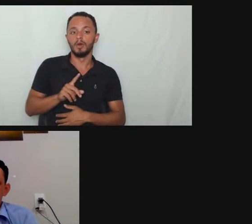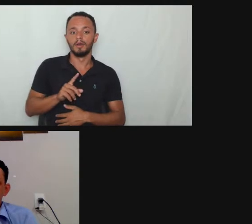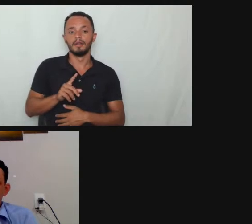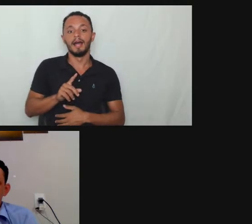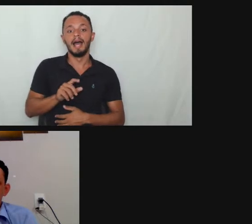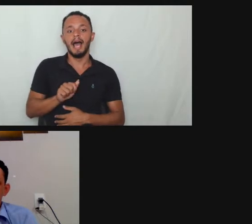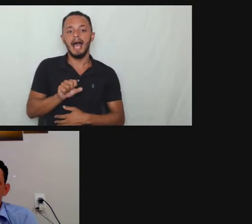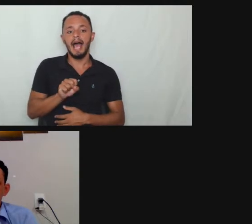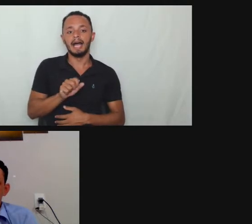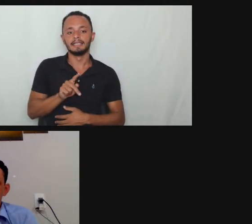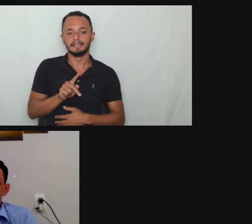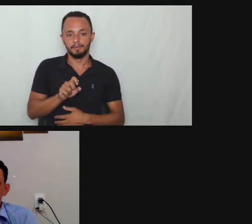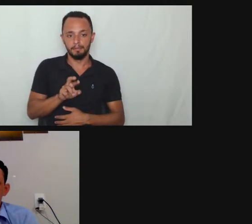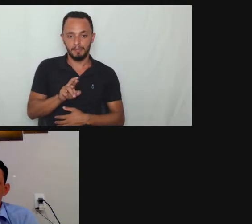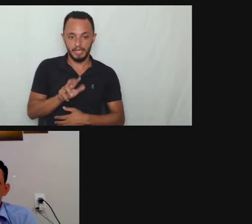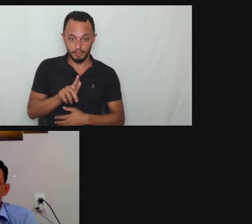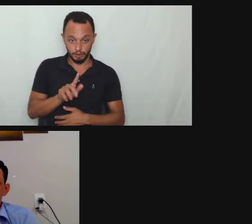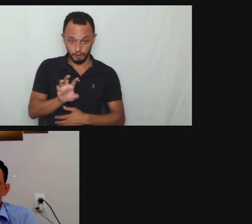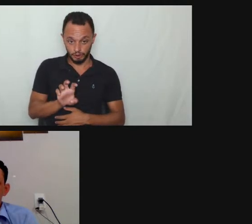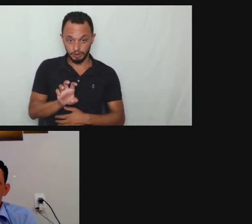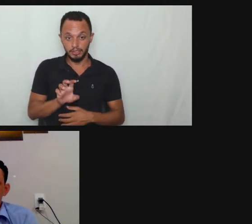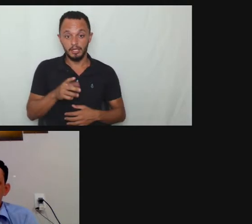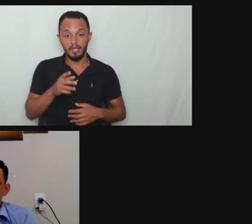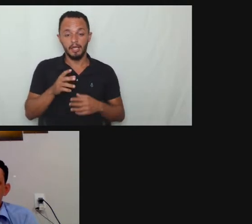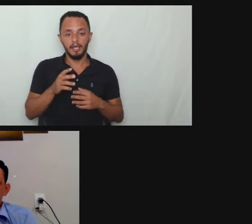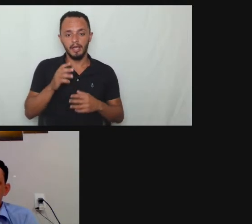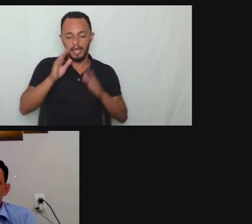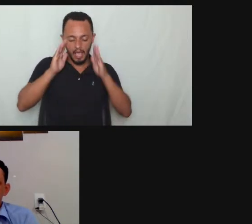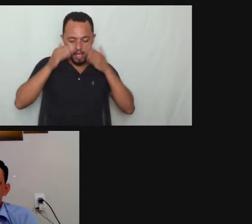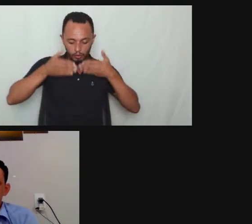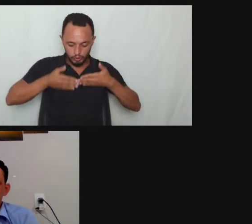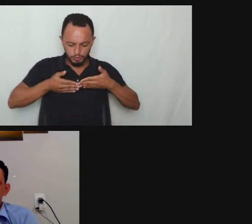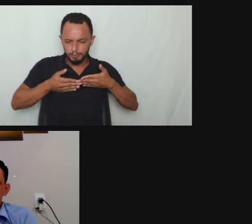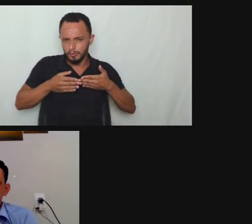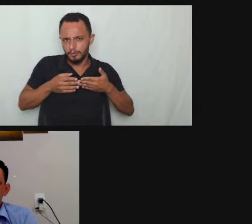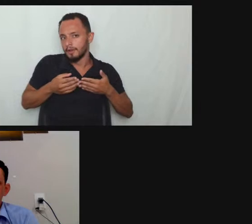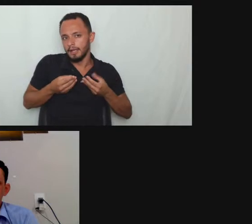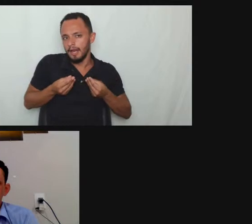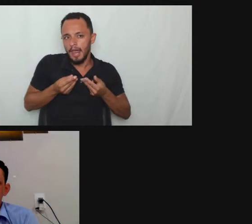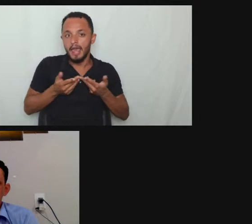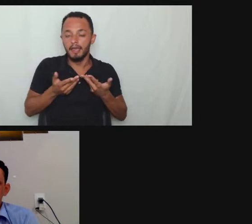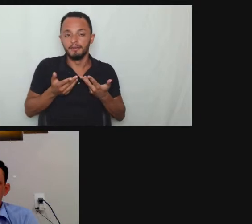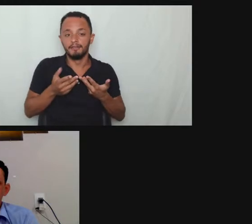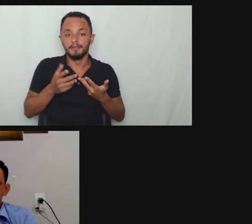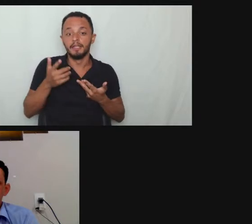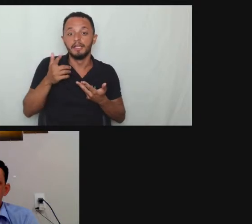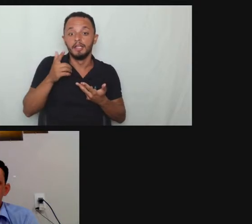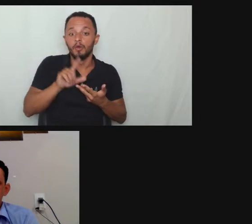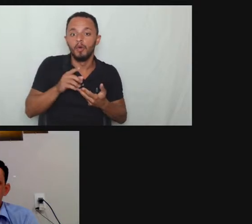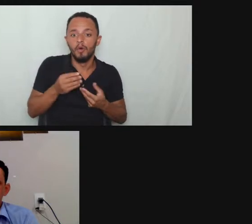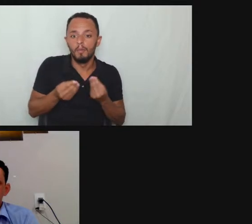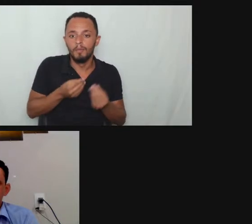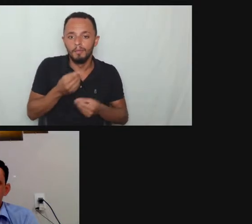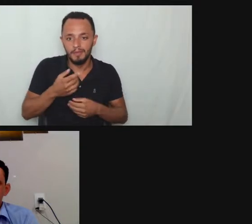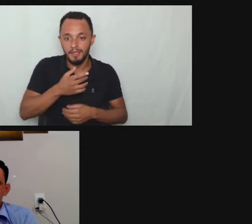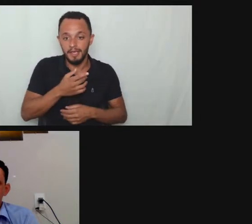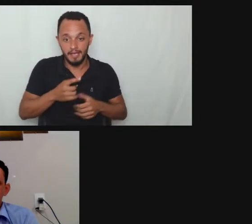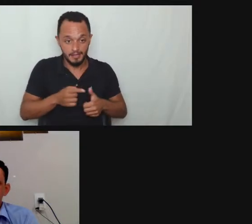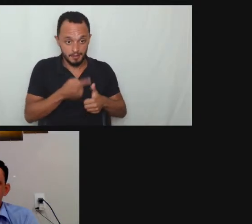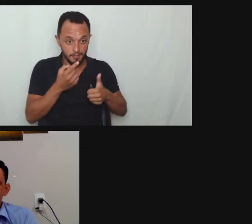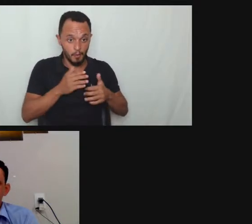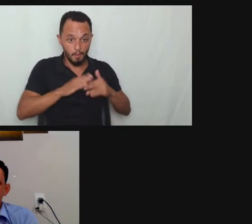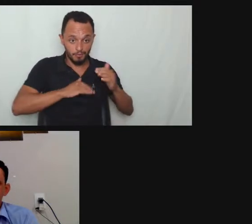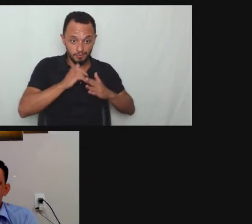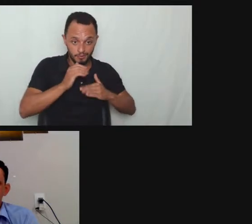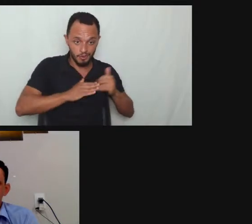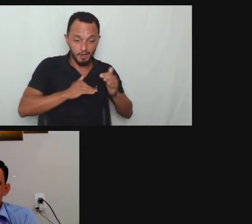iniciarei esse ano a minha primeira experiência profissional em serviço público como precedente já sou funcionária